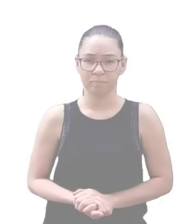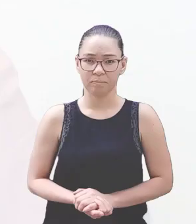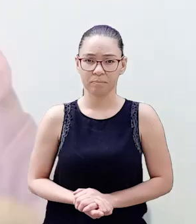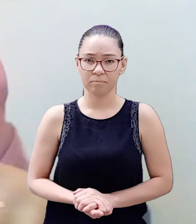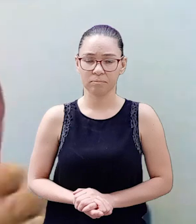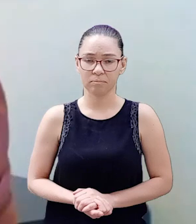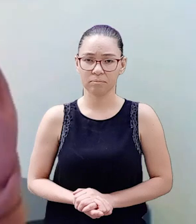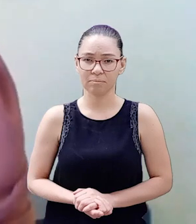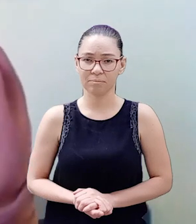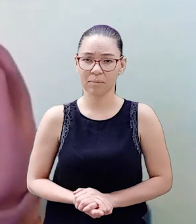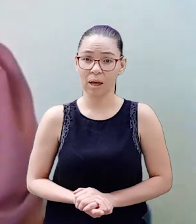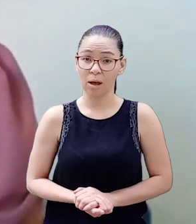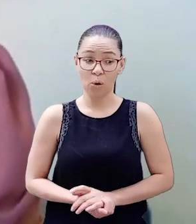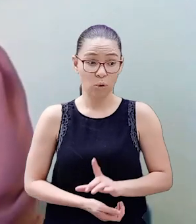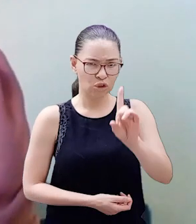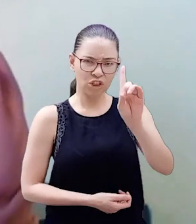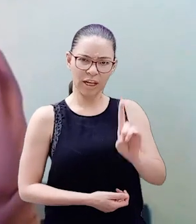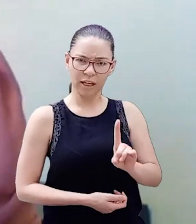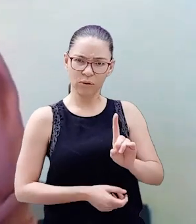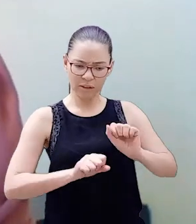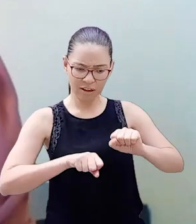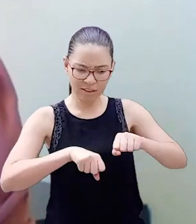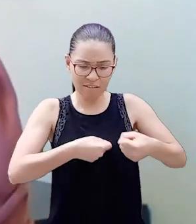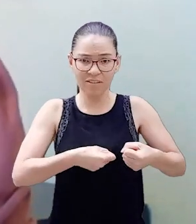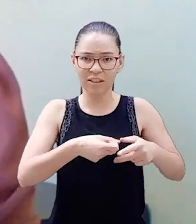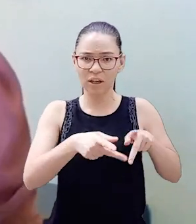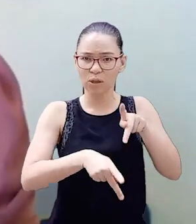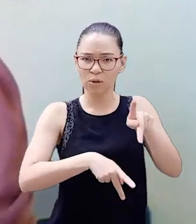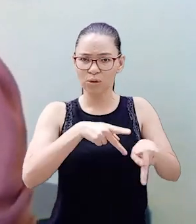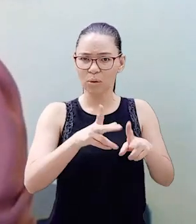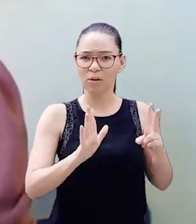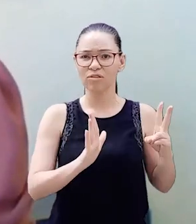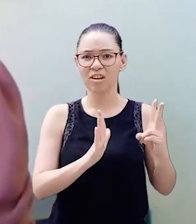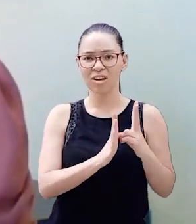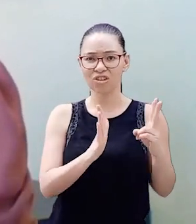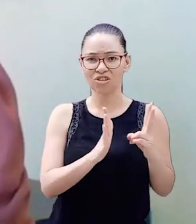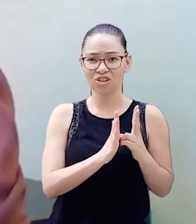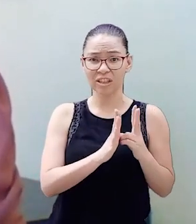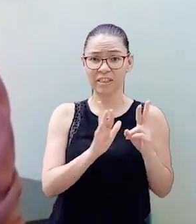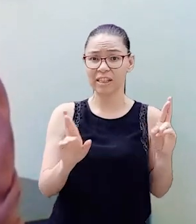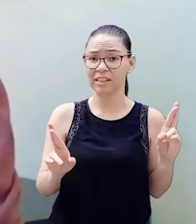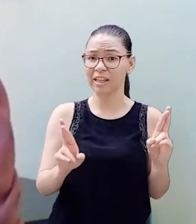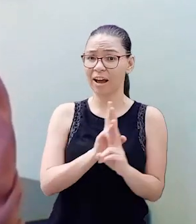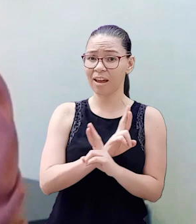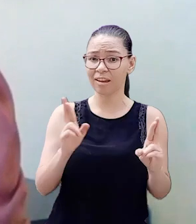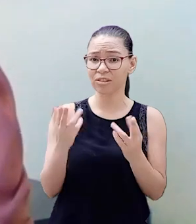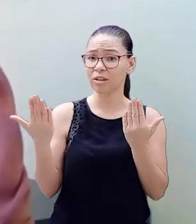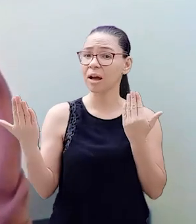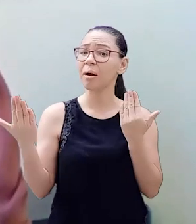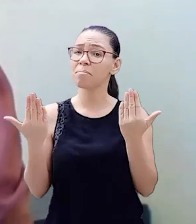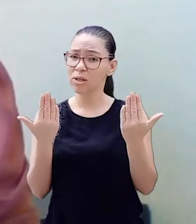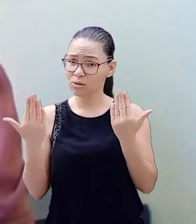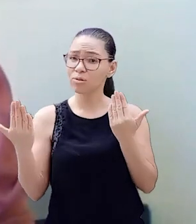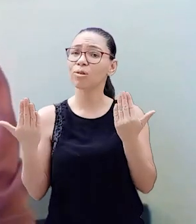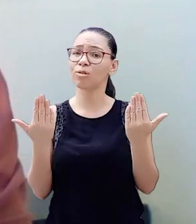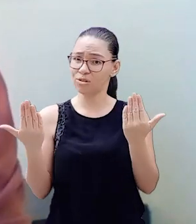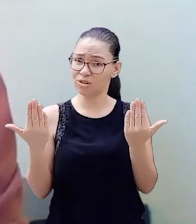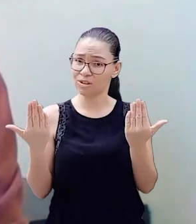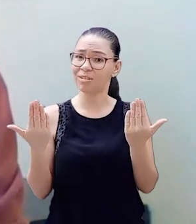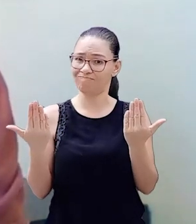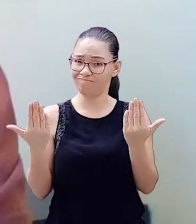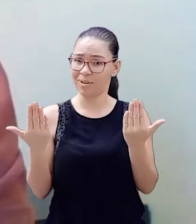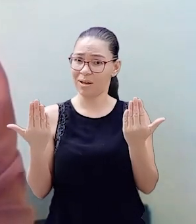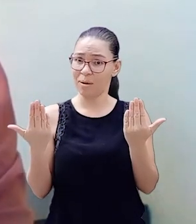A defesa dos direitos dos povos indígenas também é assunto da psicologia, porque a nossa